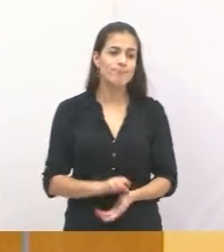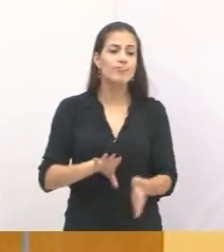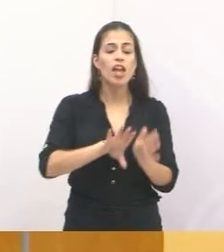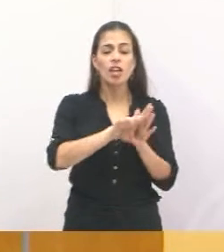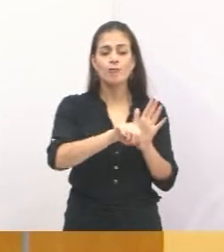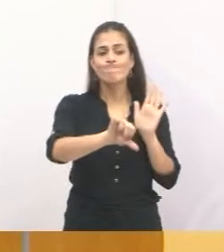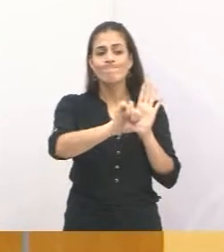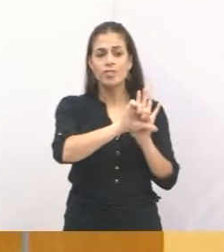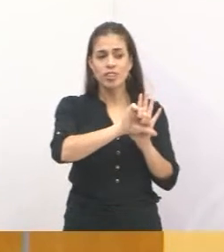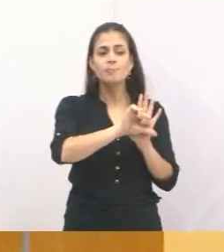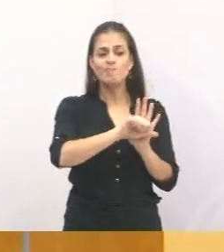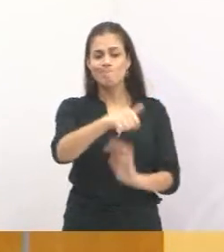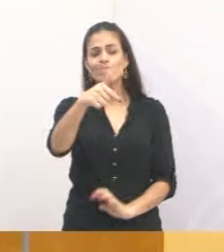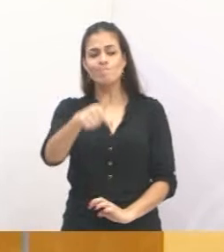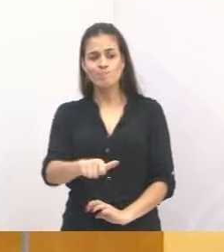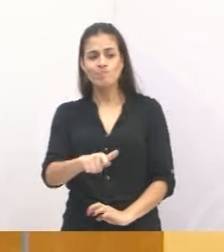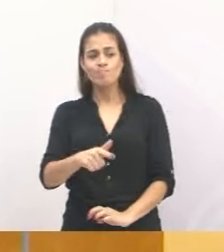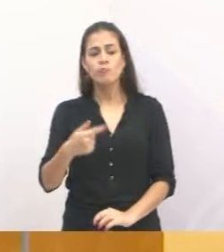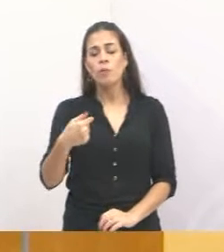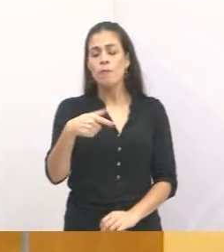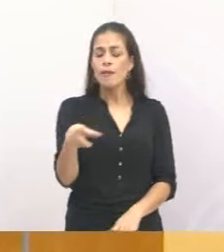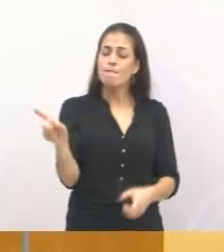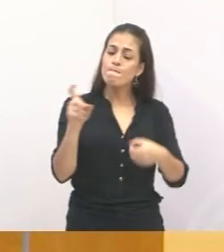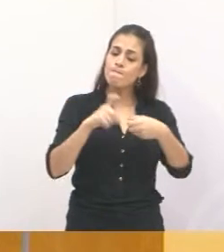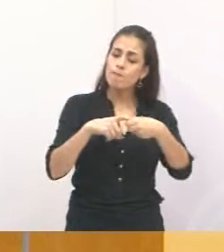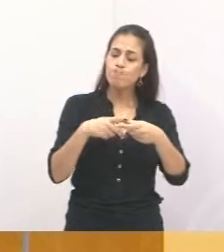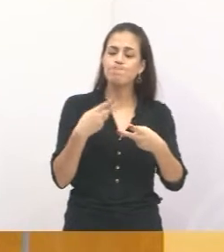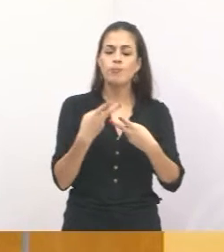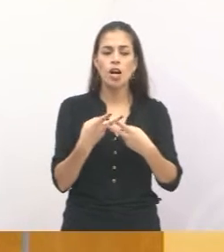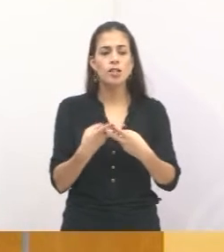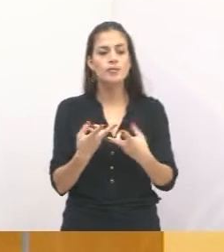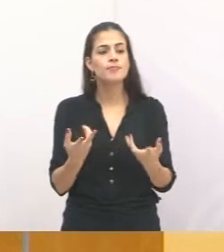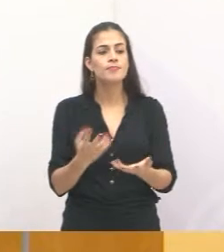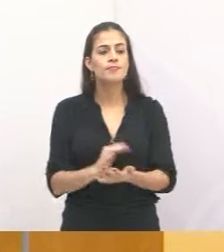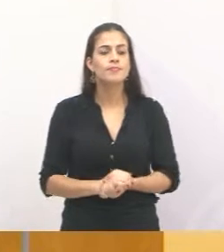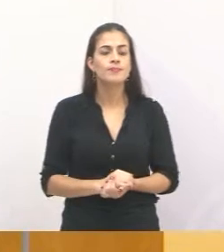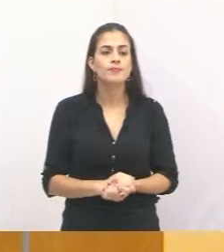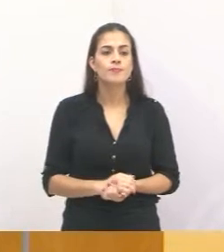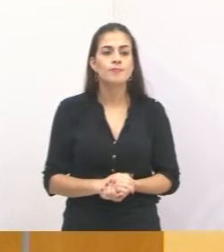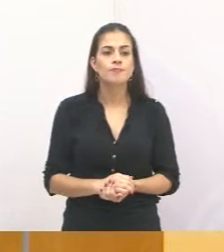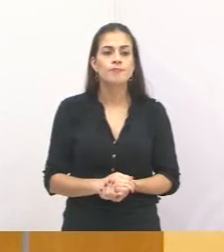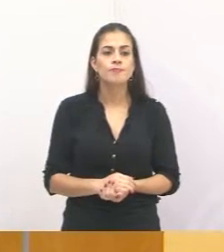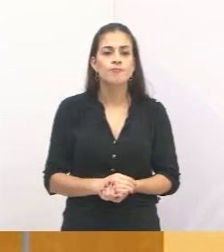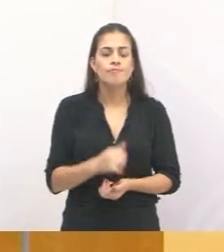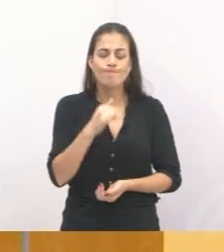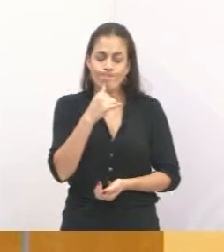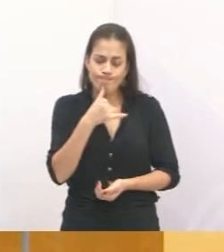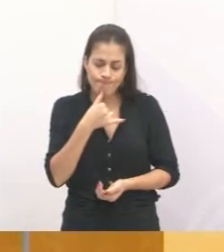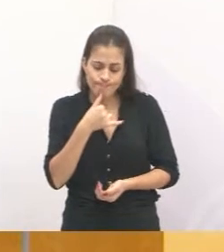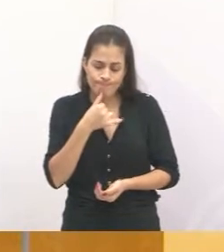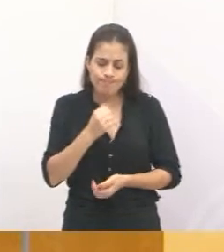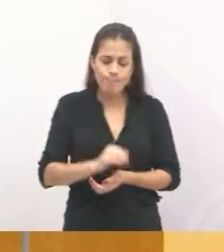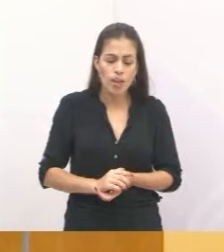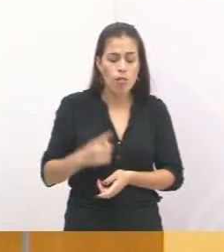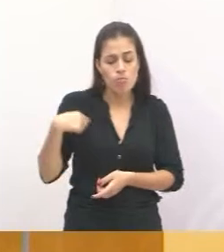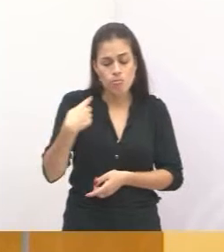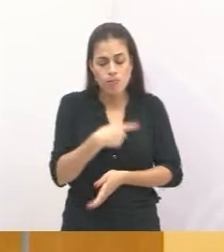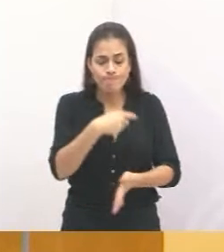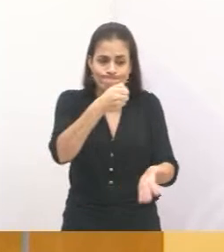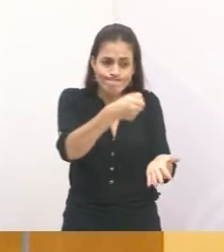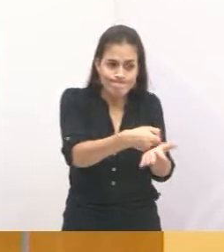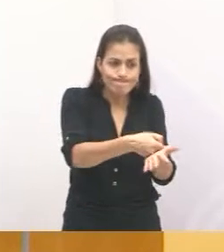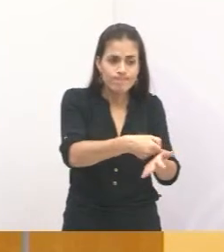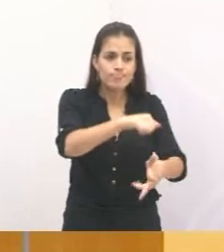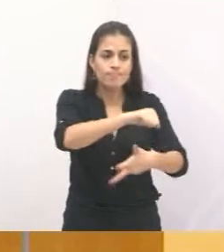É muito triste essa situação. Então, estamos aí cobrando o poder público em vários pontos da